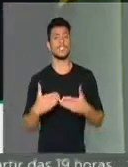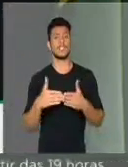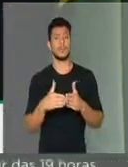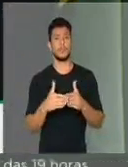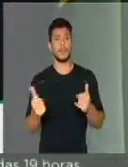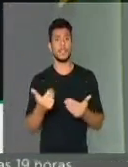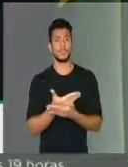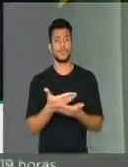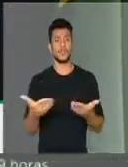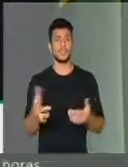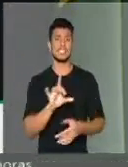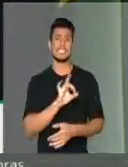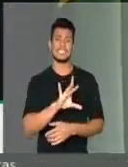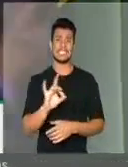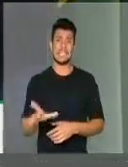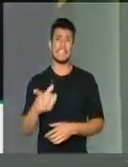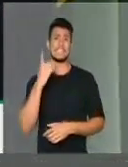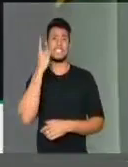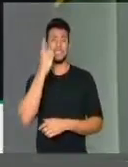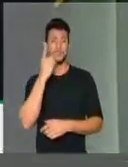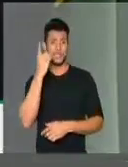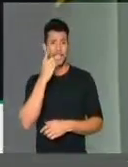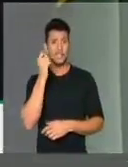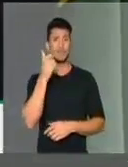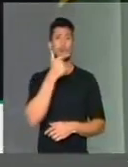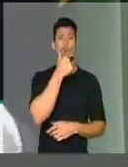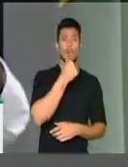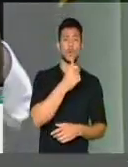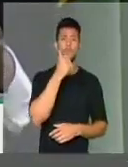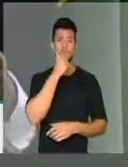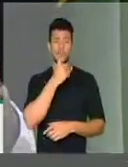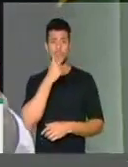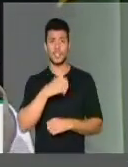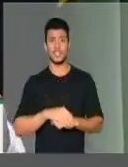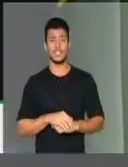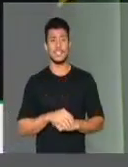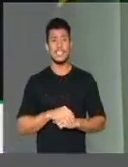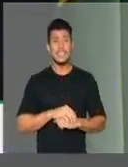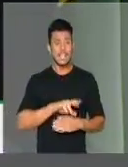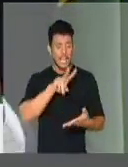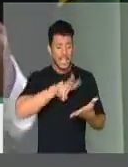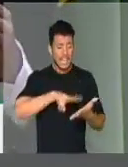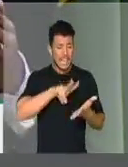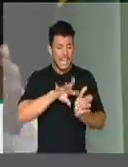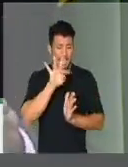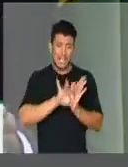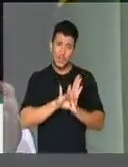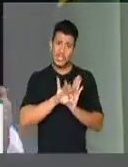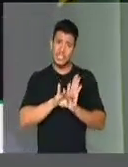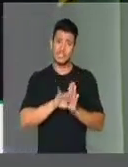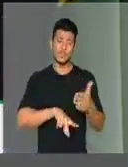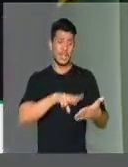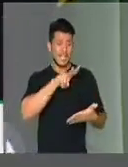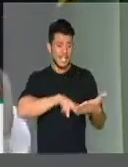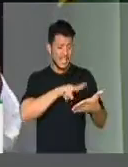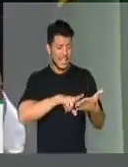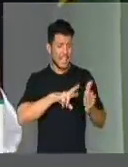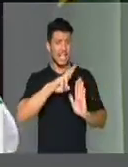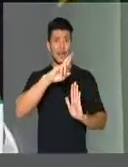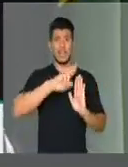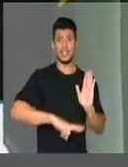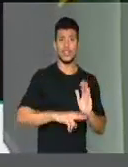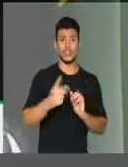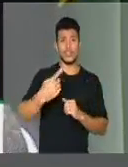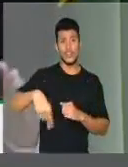apelo a cada deputado, a cada deputada, que leia o texto, leia o relatório, e